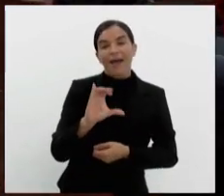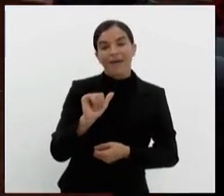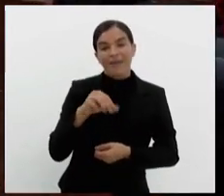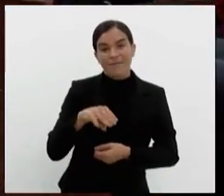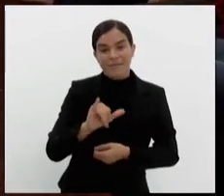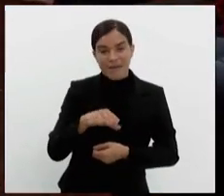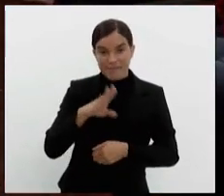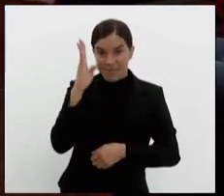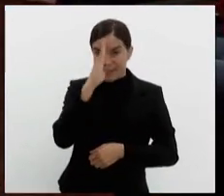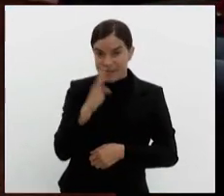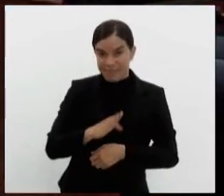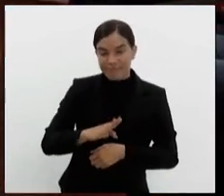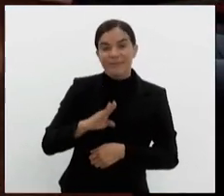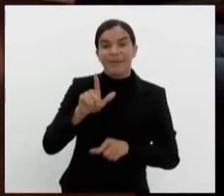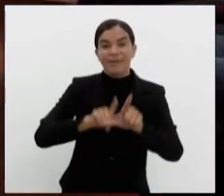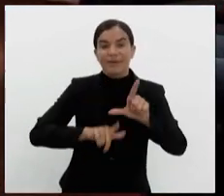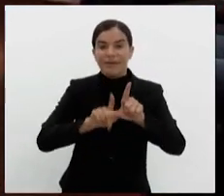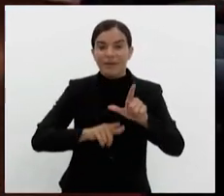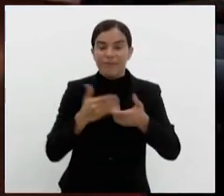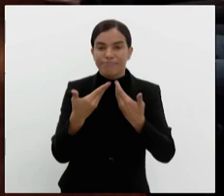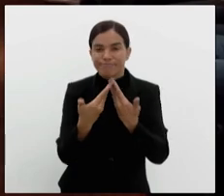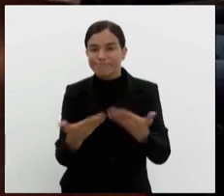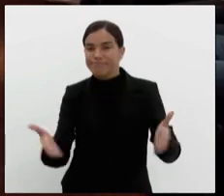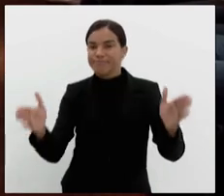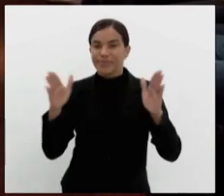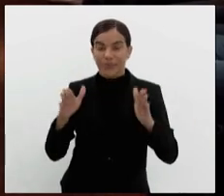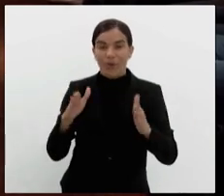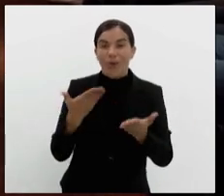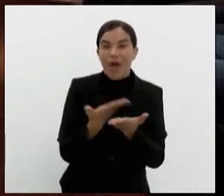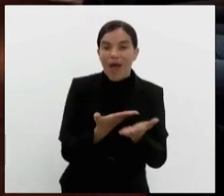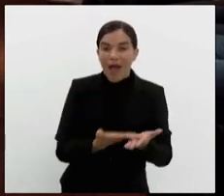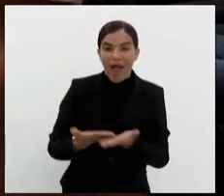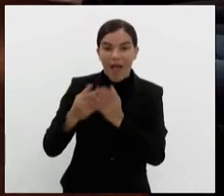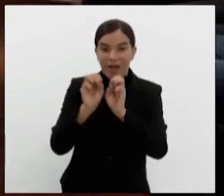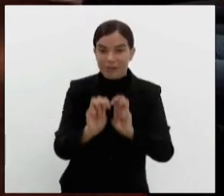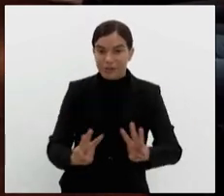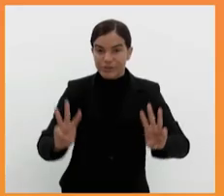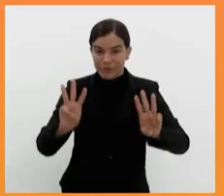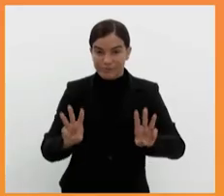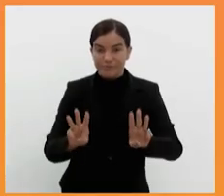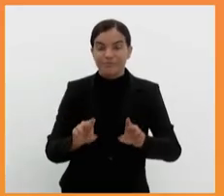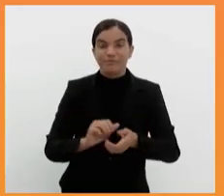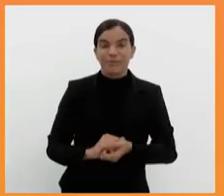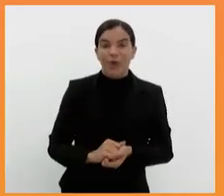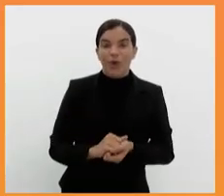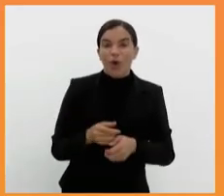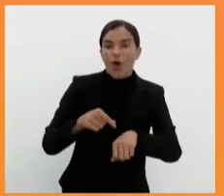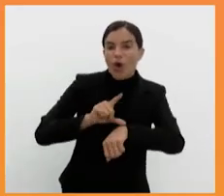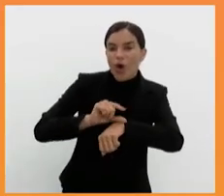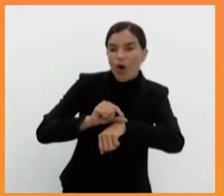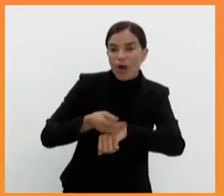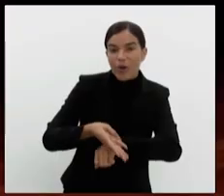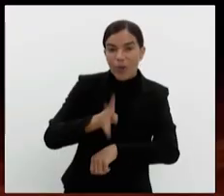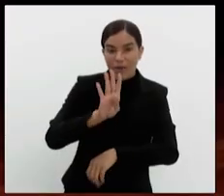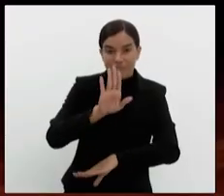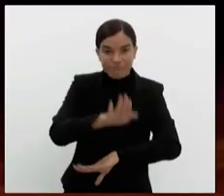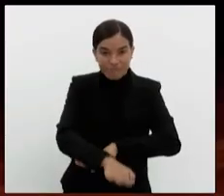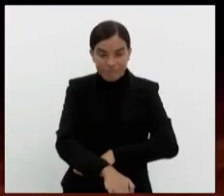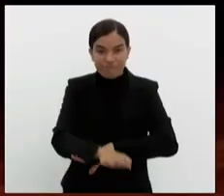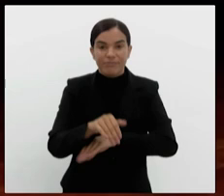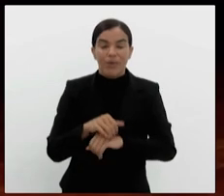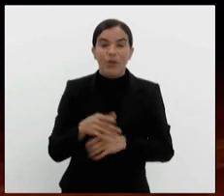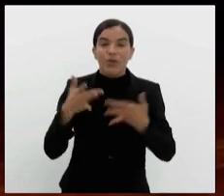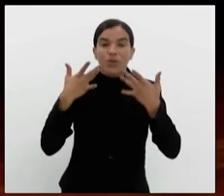hoje, seu ano acadêmico, com uma aula show de José Miguel Wisnik, às 4 horas da tarde, no